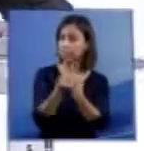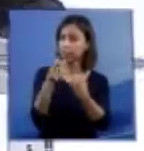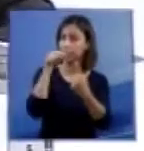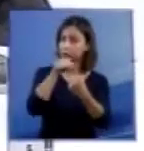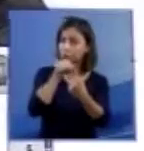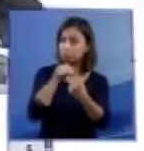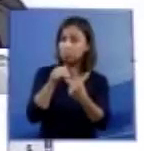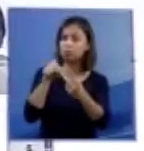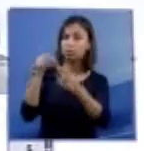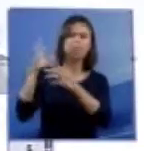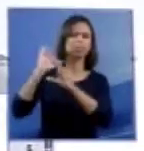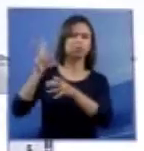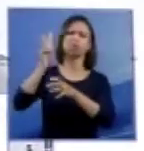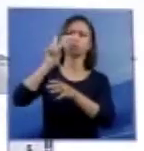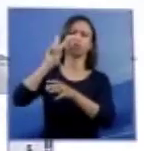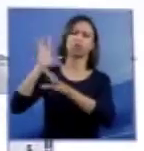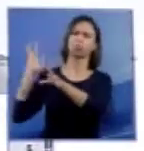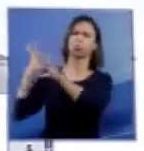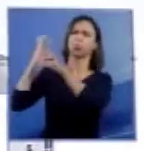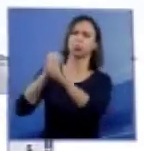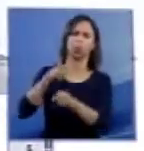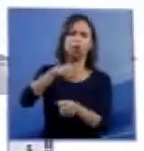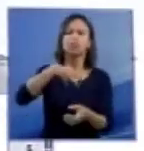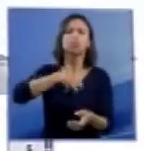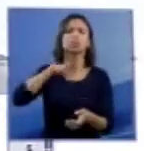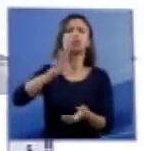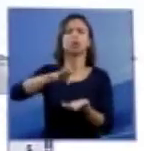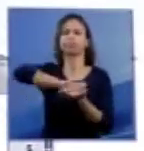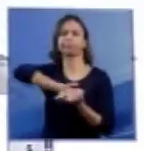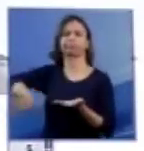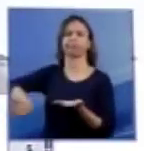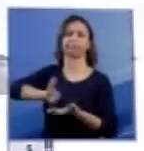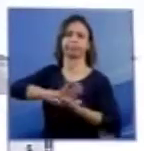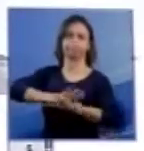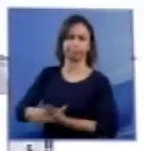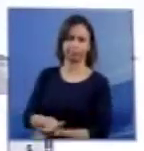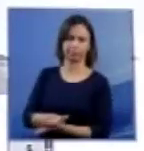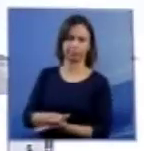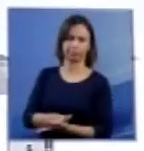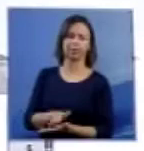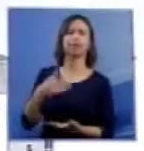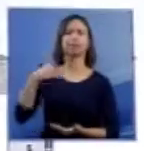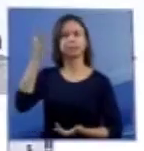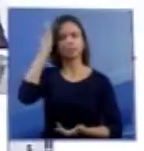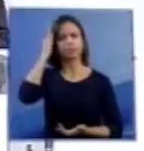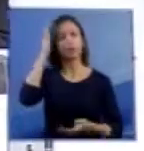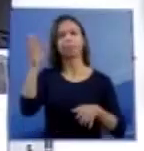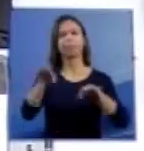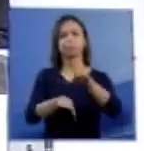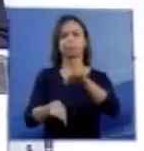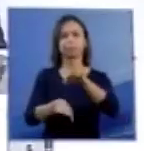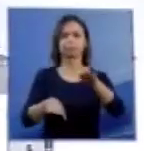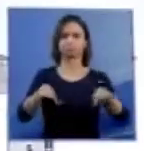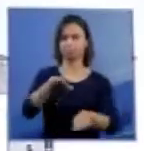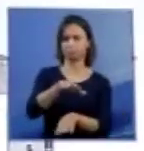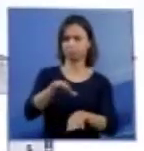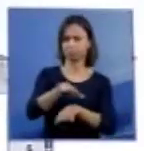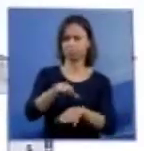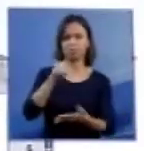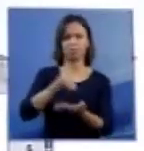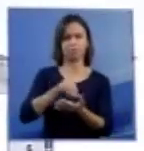excludente. A notória desigualdade social e a carência de boas políticas